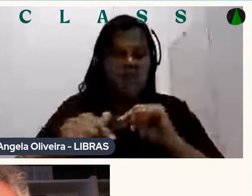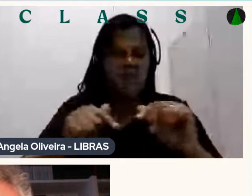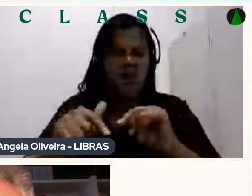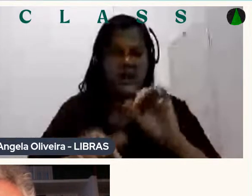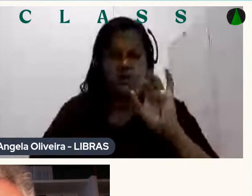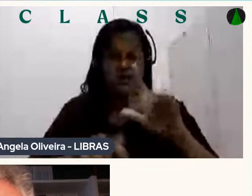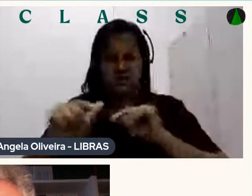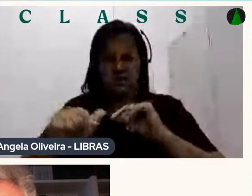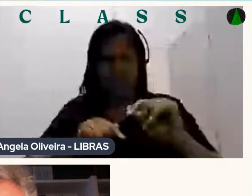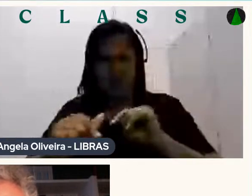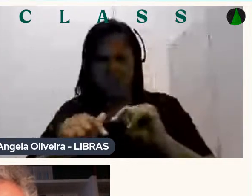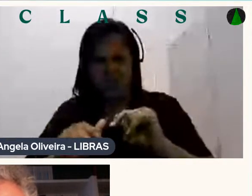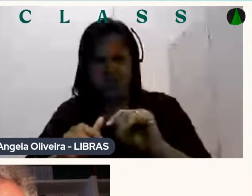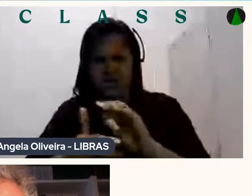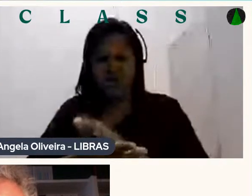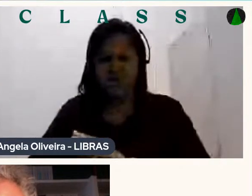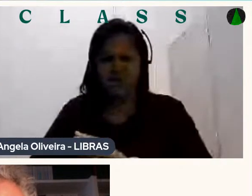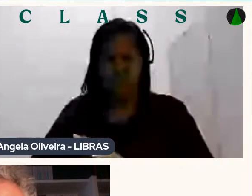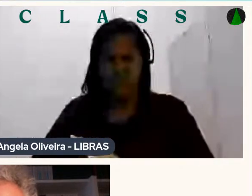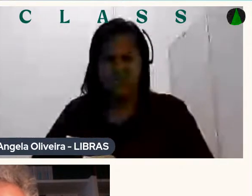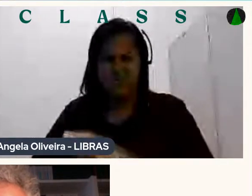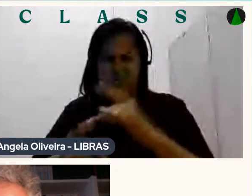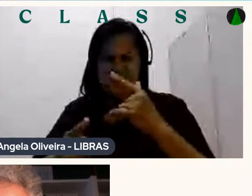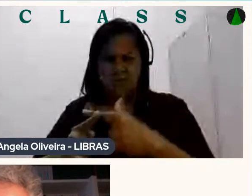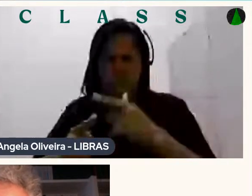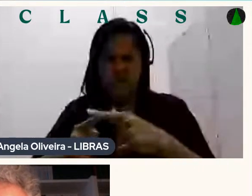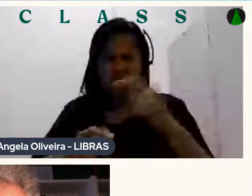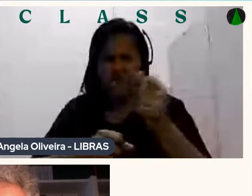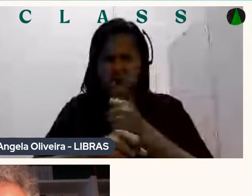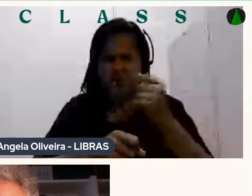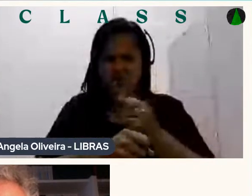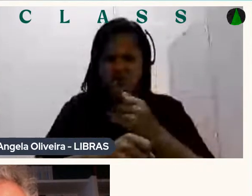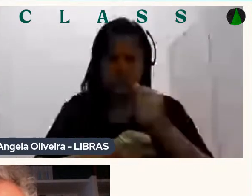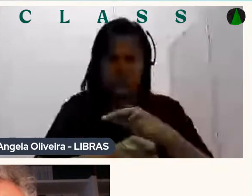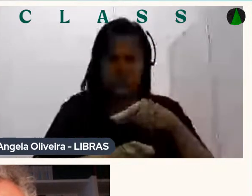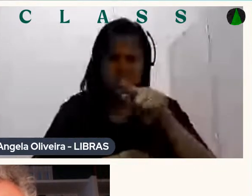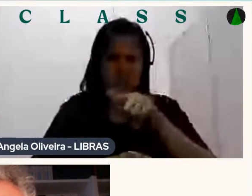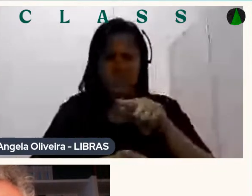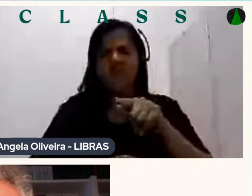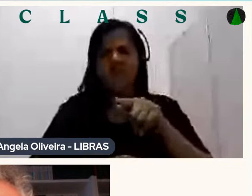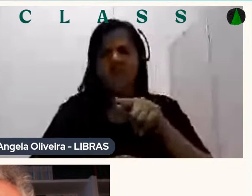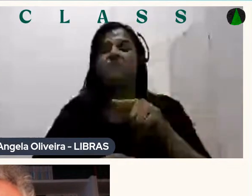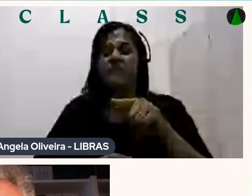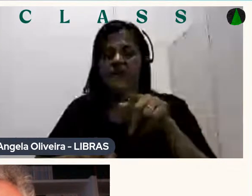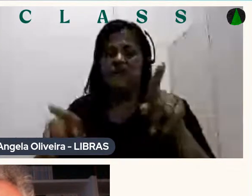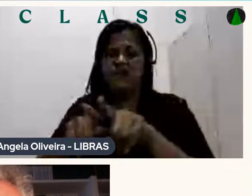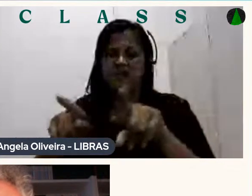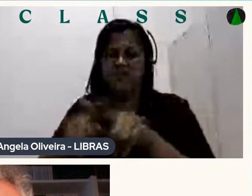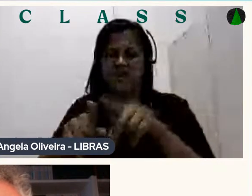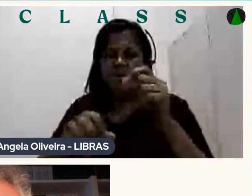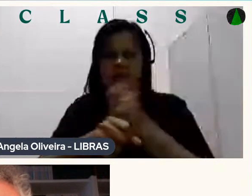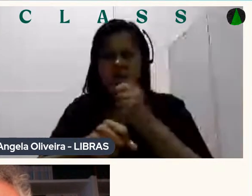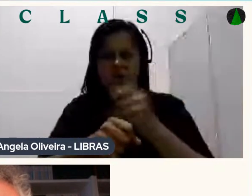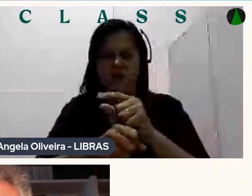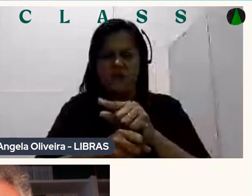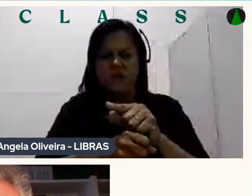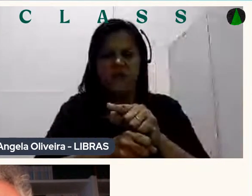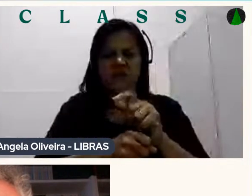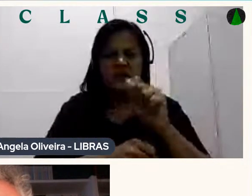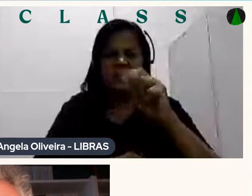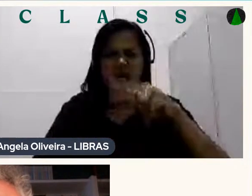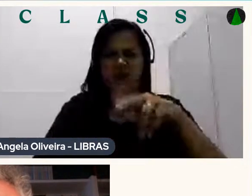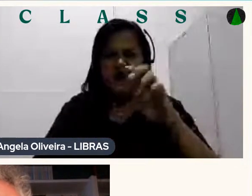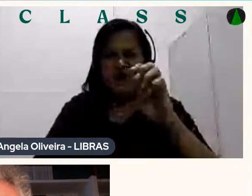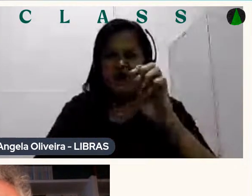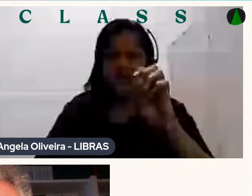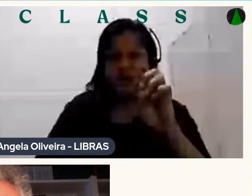construiu Uma obra Meio que em torno Também Da obra De De Angelino Sim Olha A minha relação Com